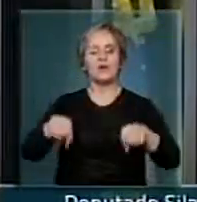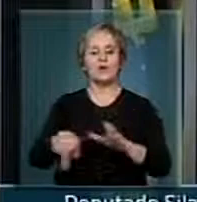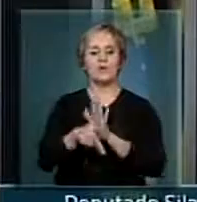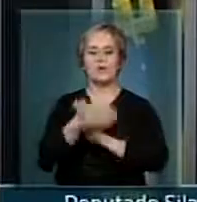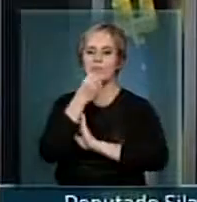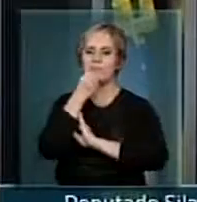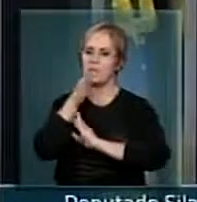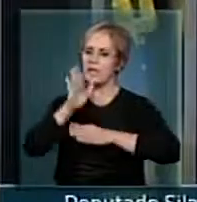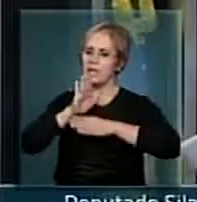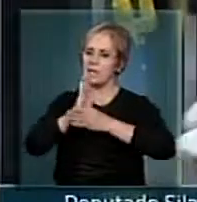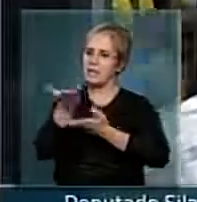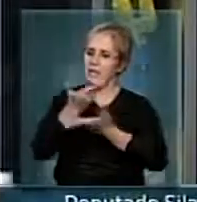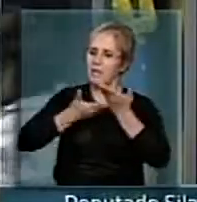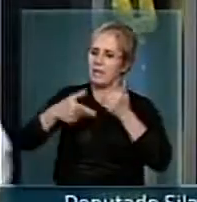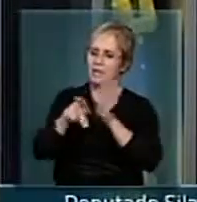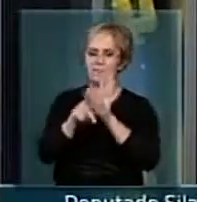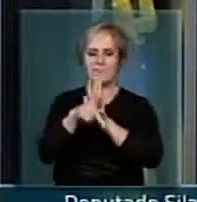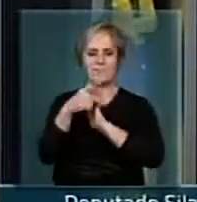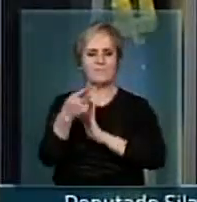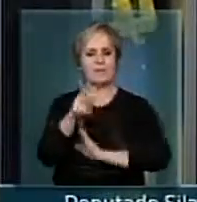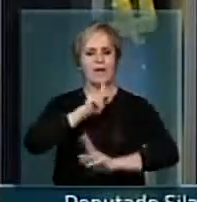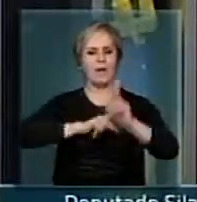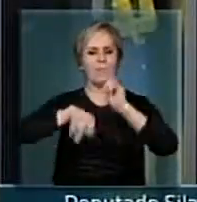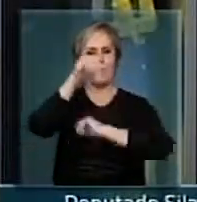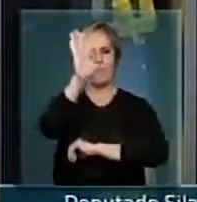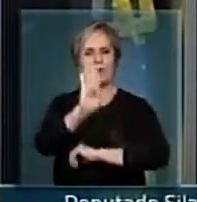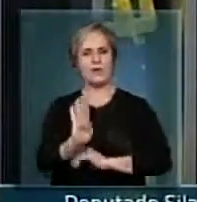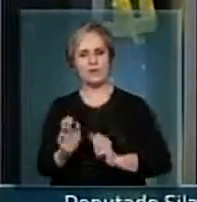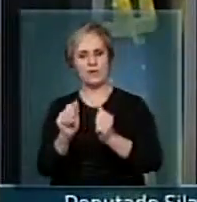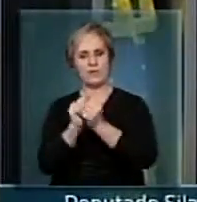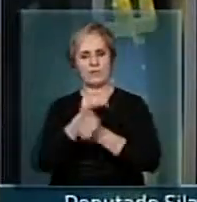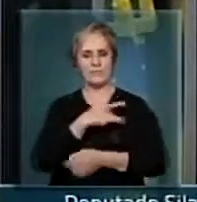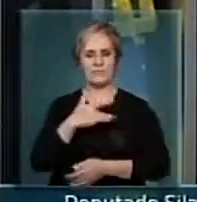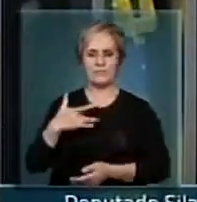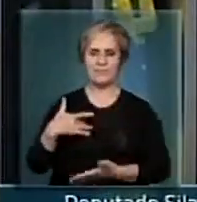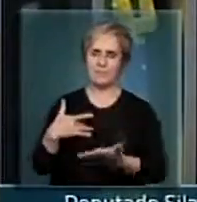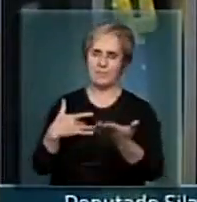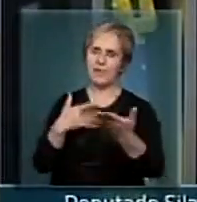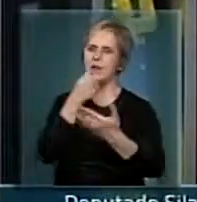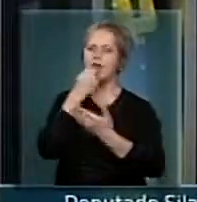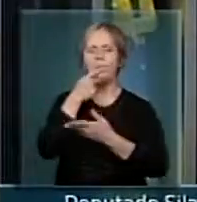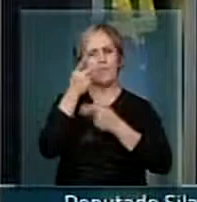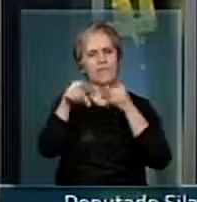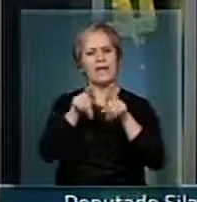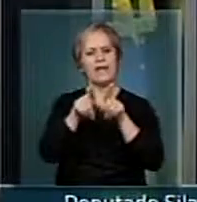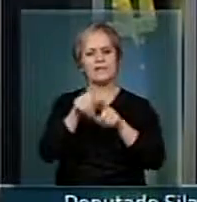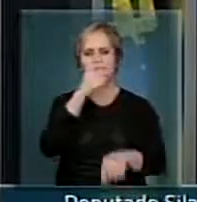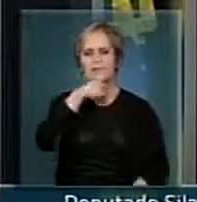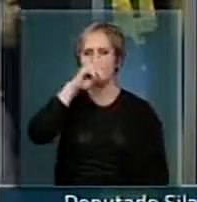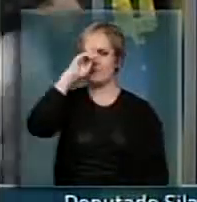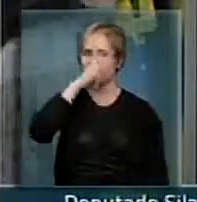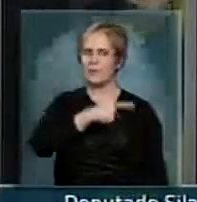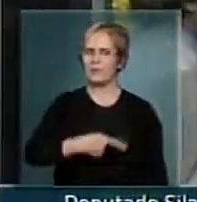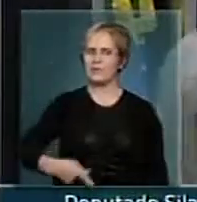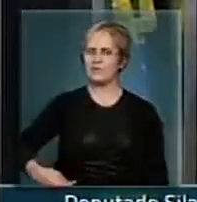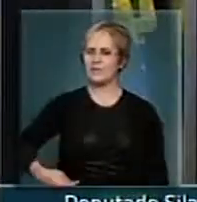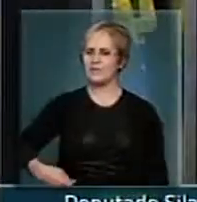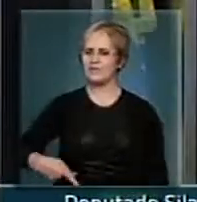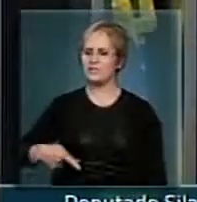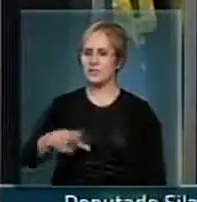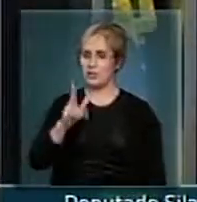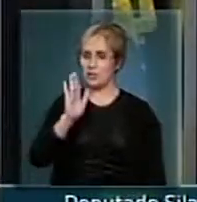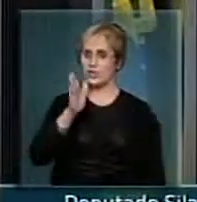fornecido, bem prestado à população brasileira. É bom que se diga, senhor presidente, e eu já ouvi isso aqui nessa